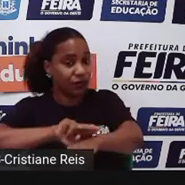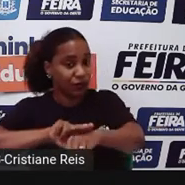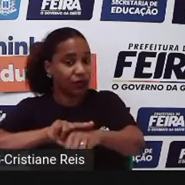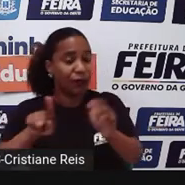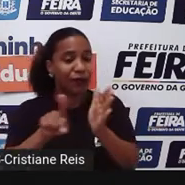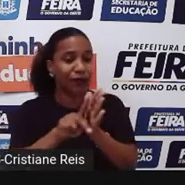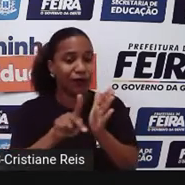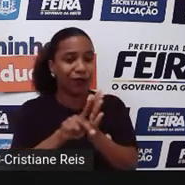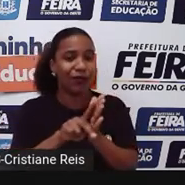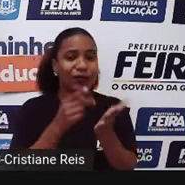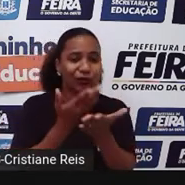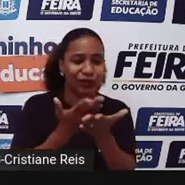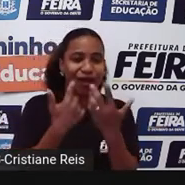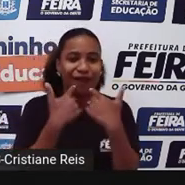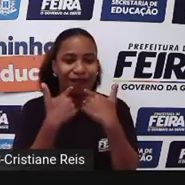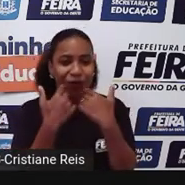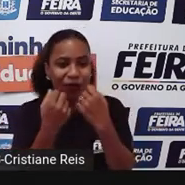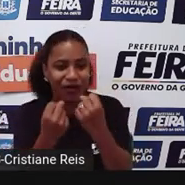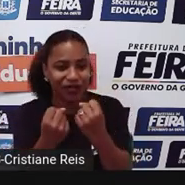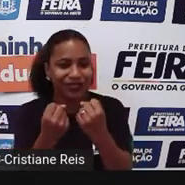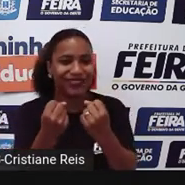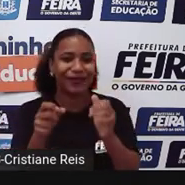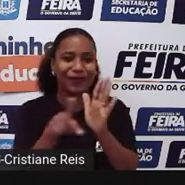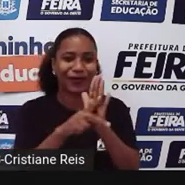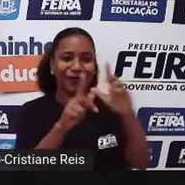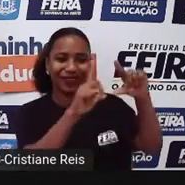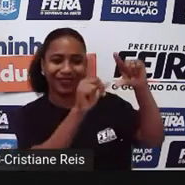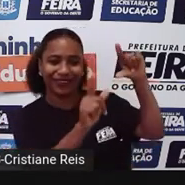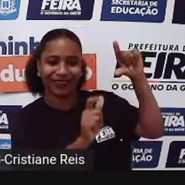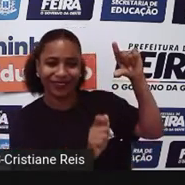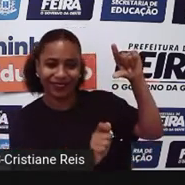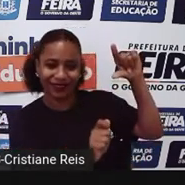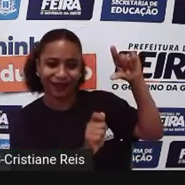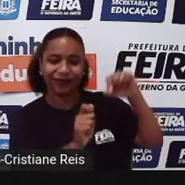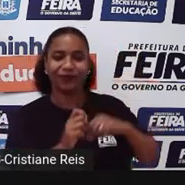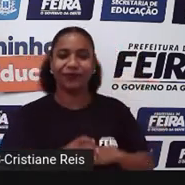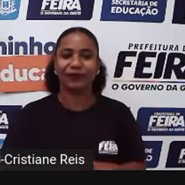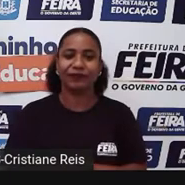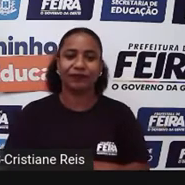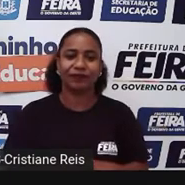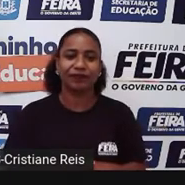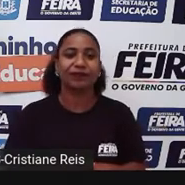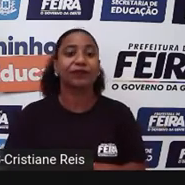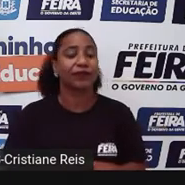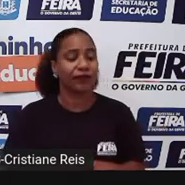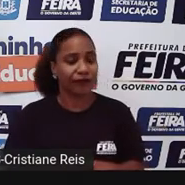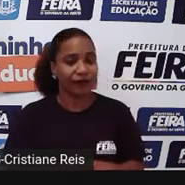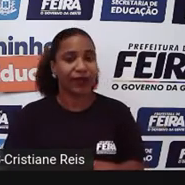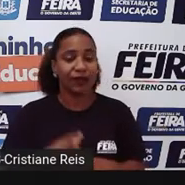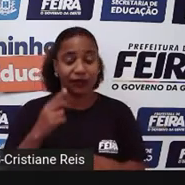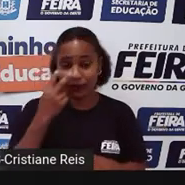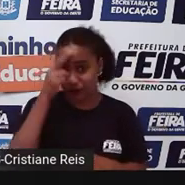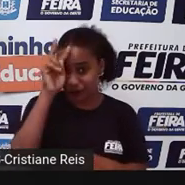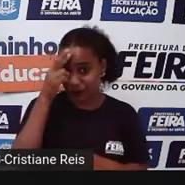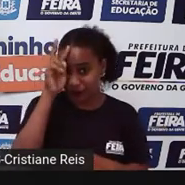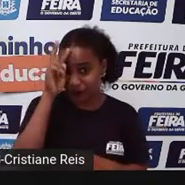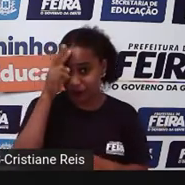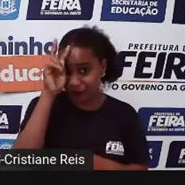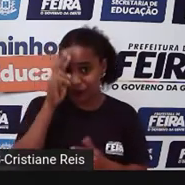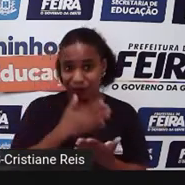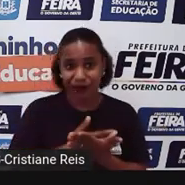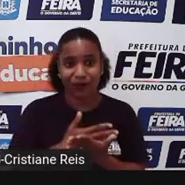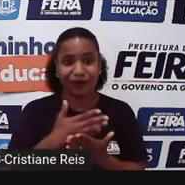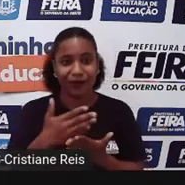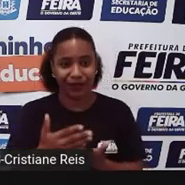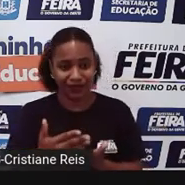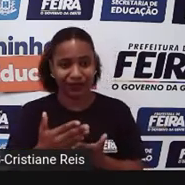O yorubá, por exemplo, é outra etnia linguística que não faz parte do banto. Então, tem uma história sobre a origem do mundo que começa com o ovo